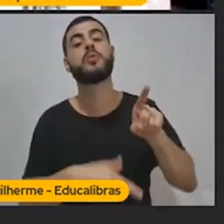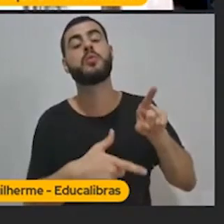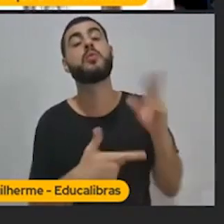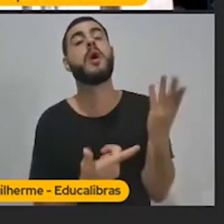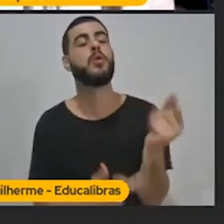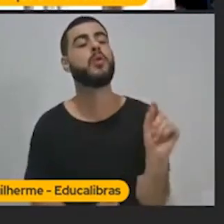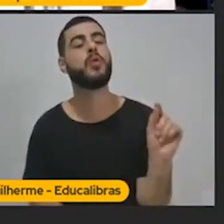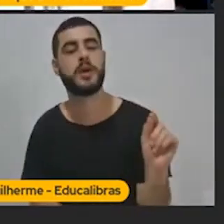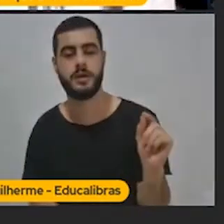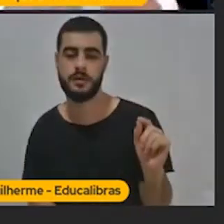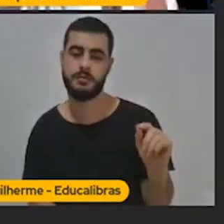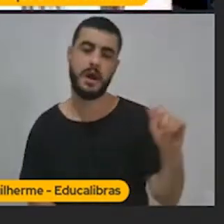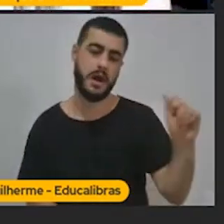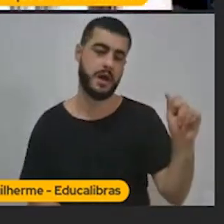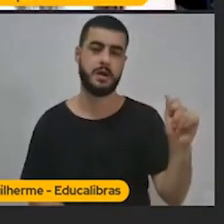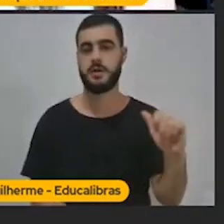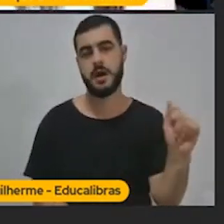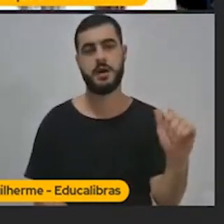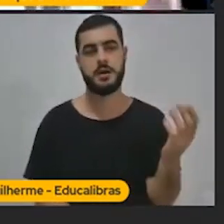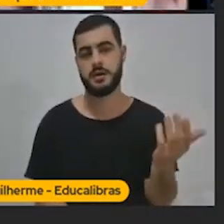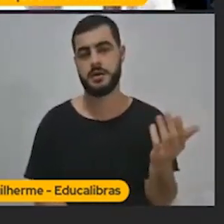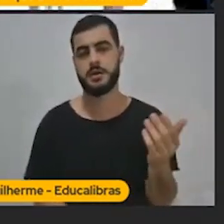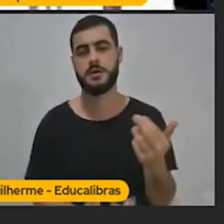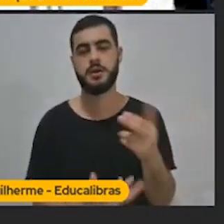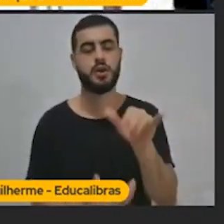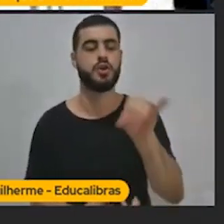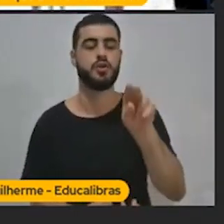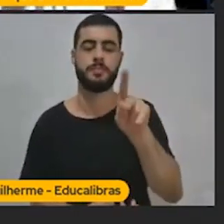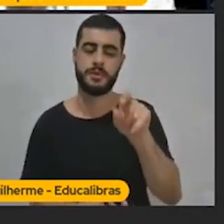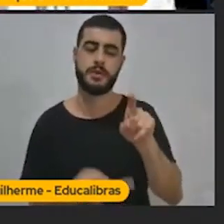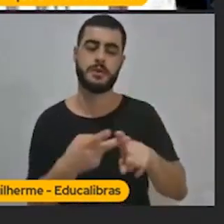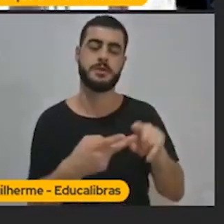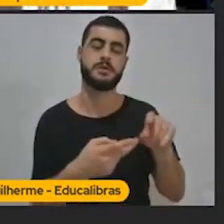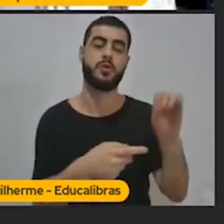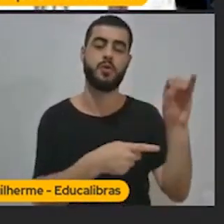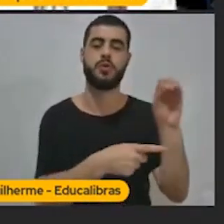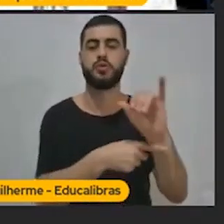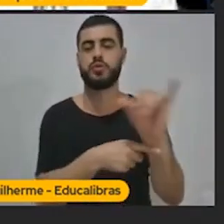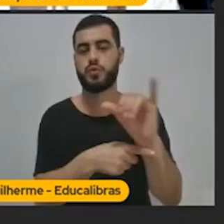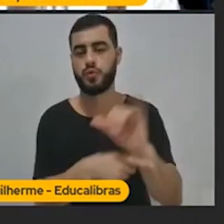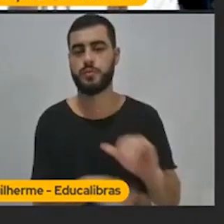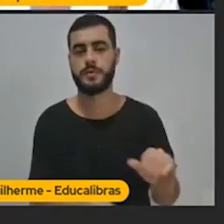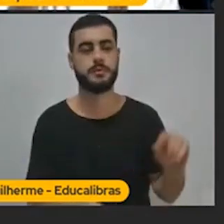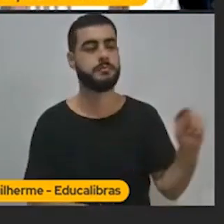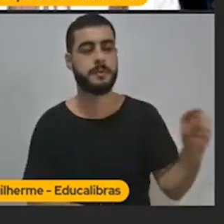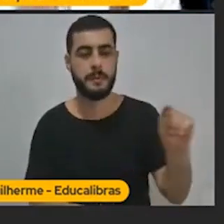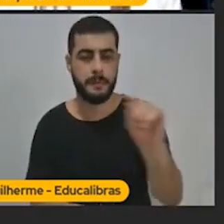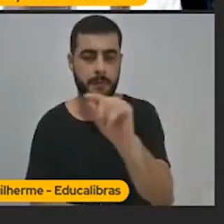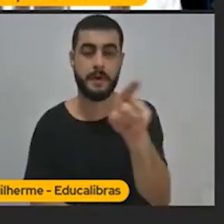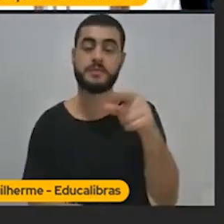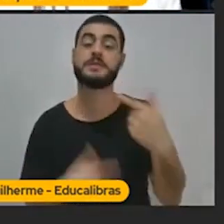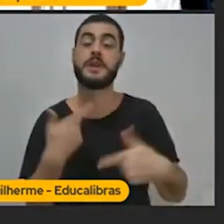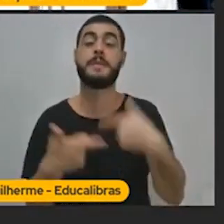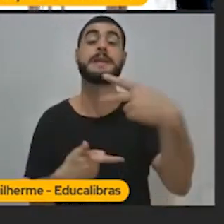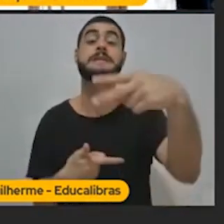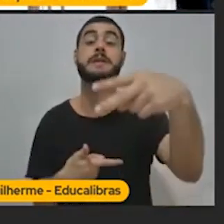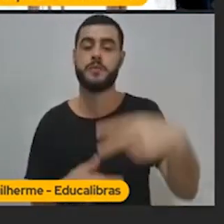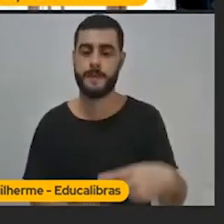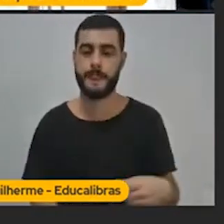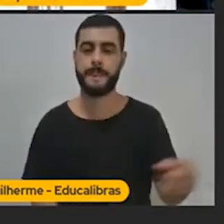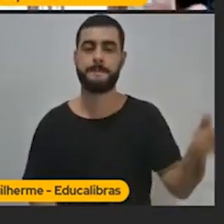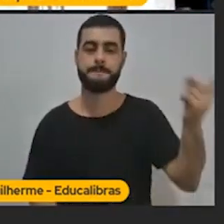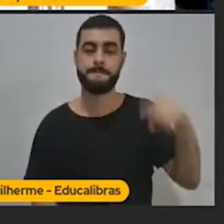a Inventivos, o YouPix, coloca o nome do seu produto, o nome do seu serviço. É um, aí você coloca uma